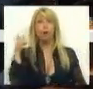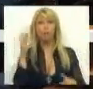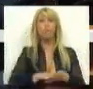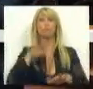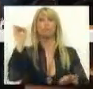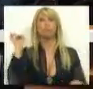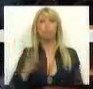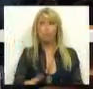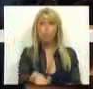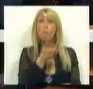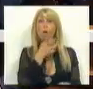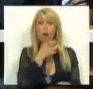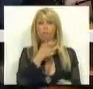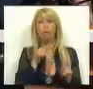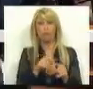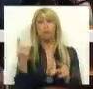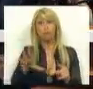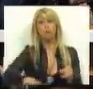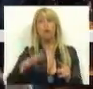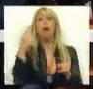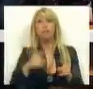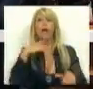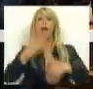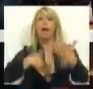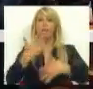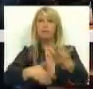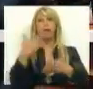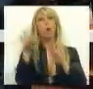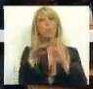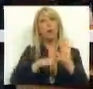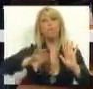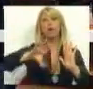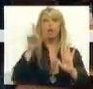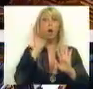avançarmos com um programa regional de qualificação e emprego.